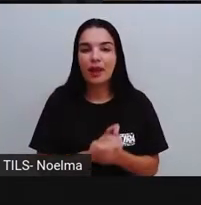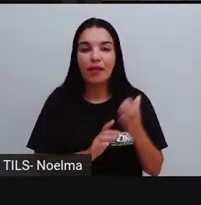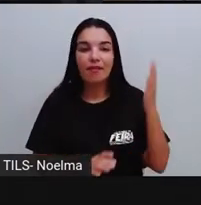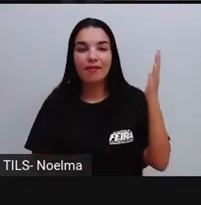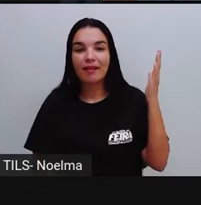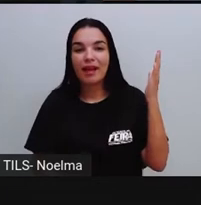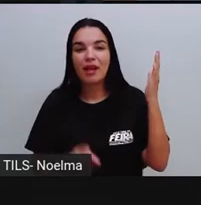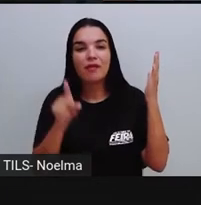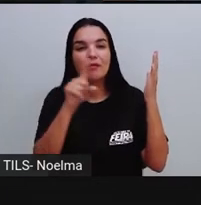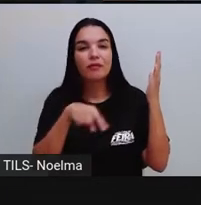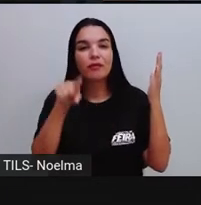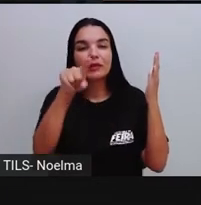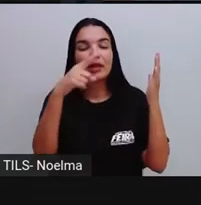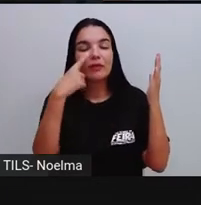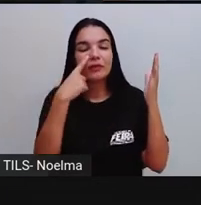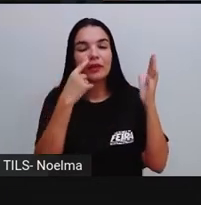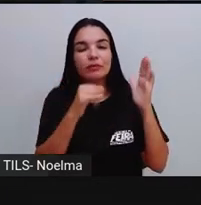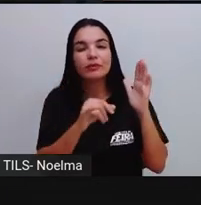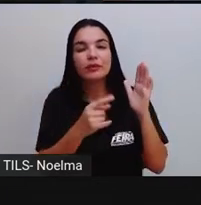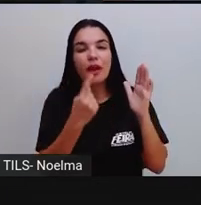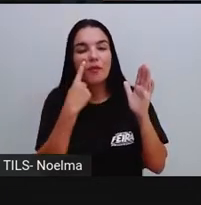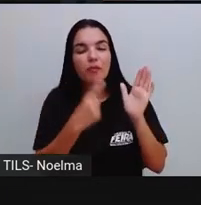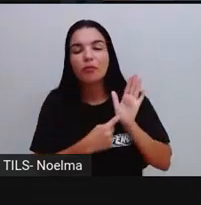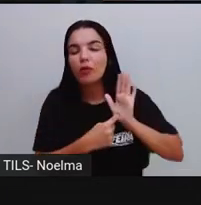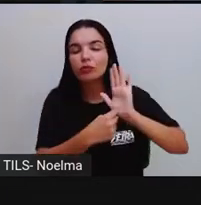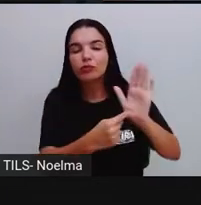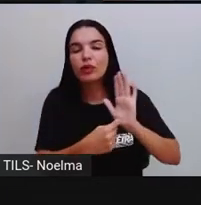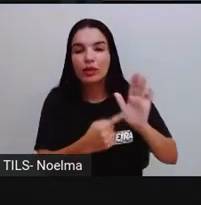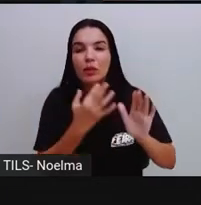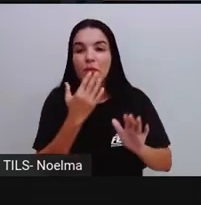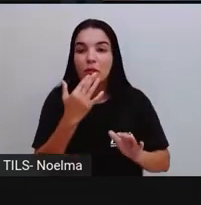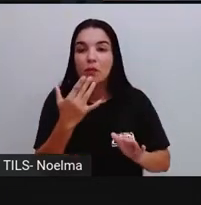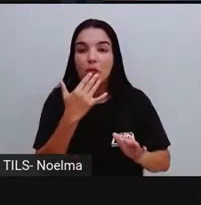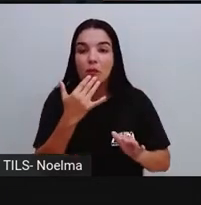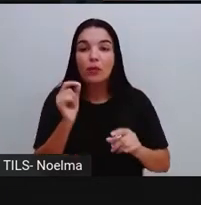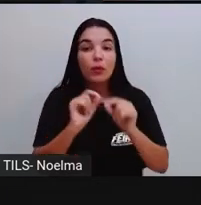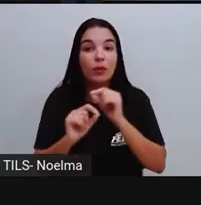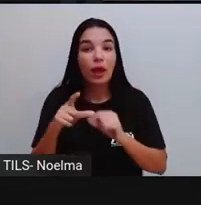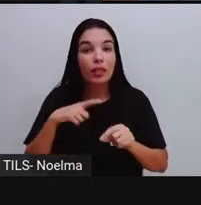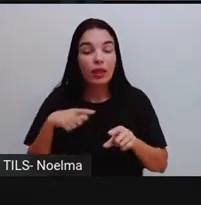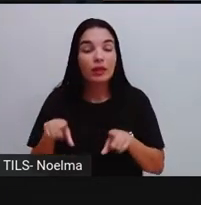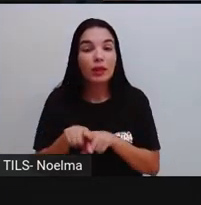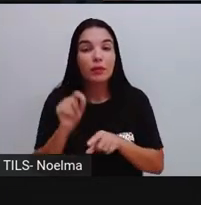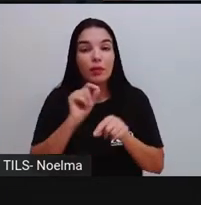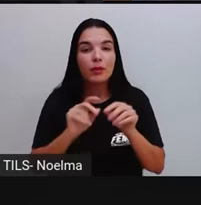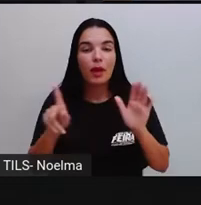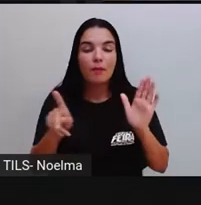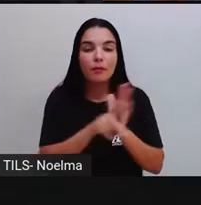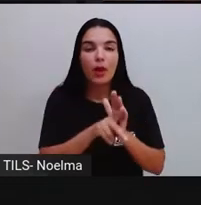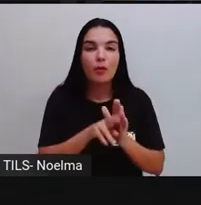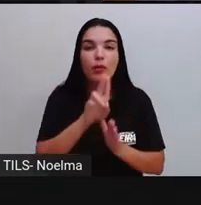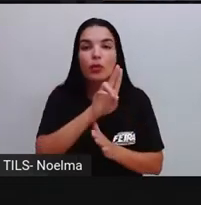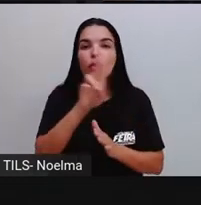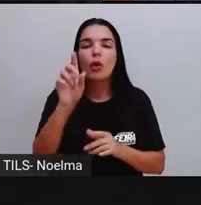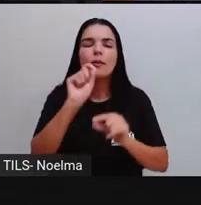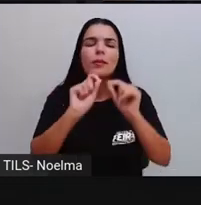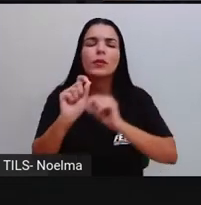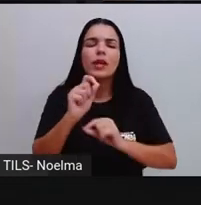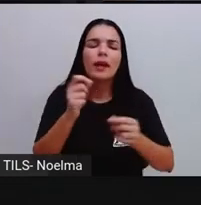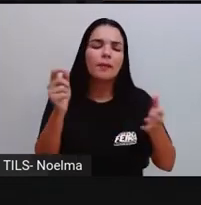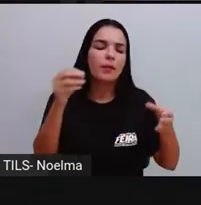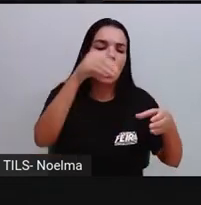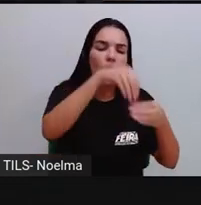lixeiras são identificadas por cores, tá? E também vem até escrito na própria lixeira, certo?